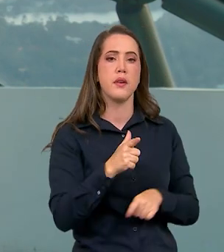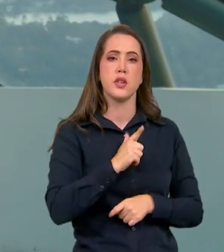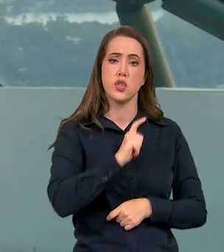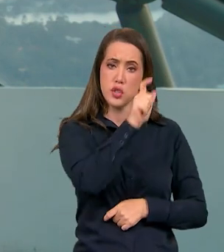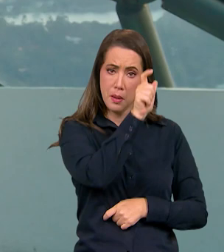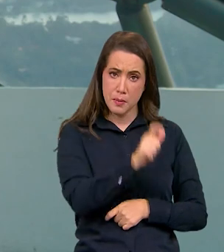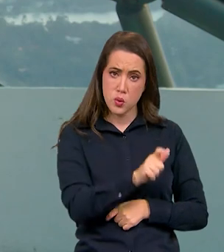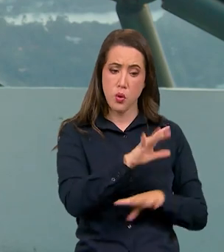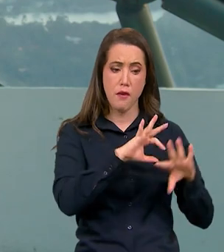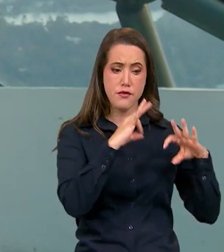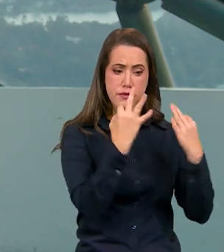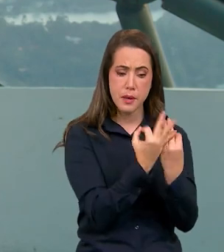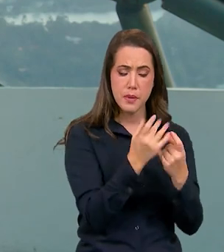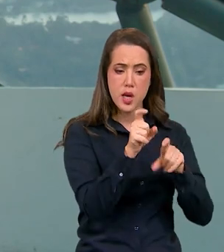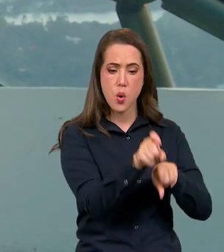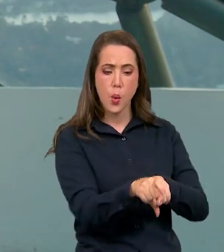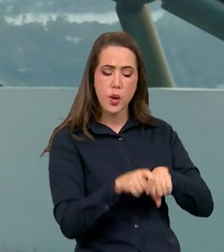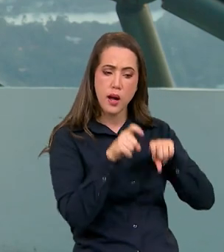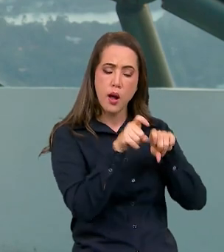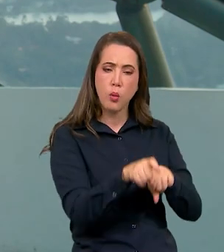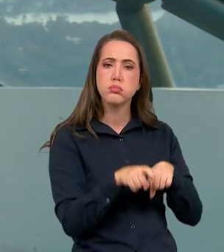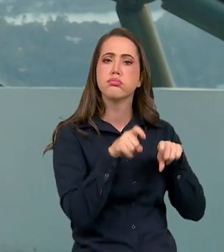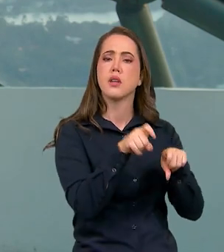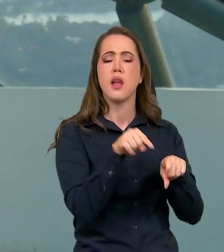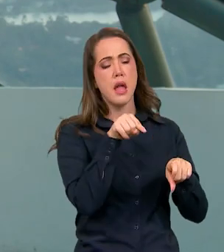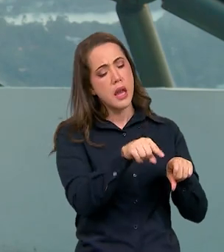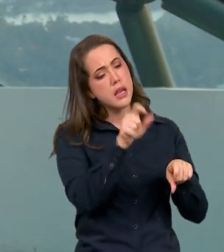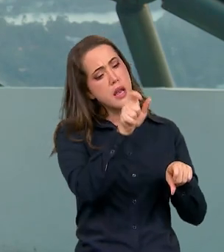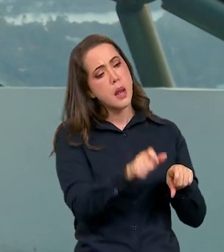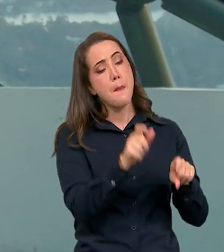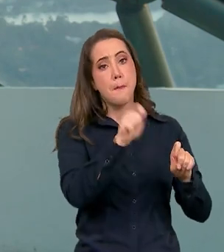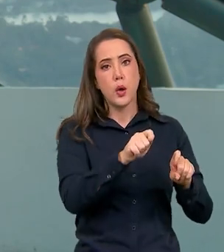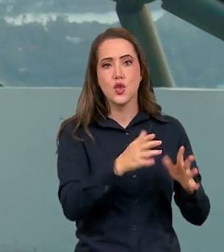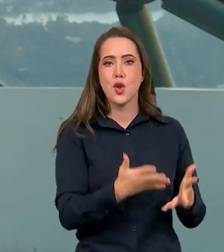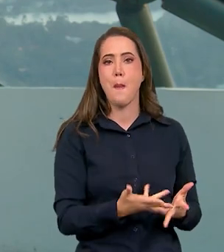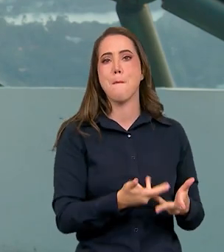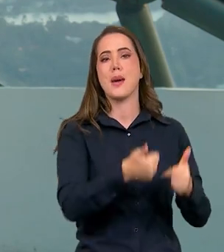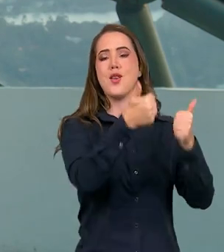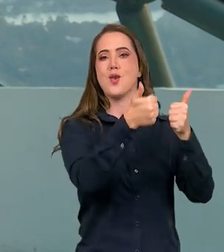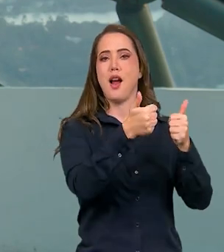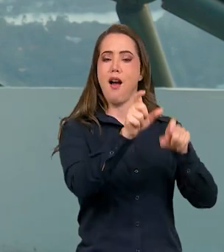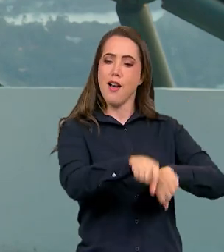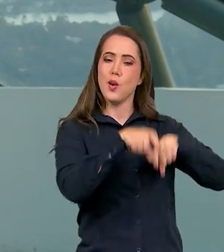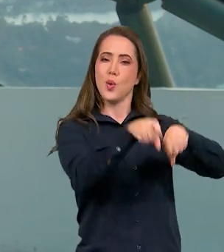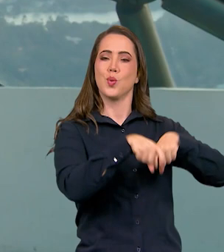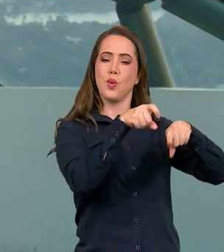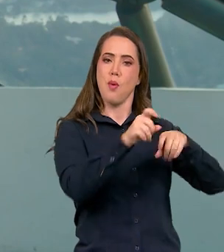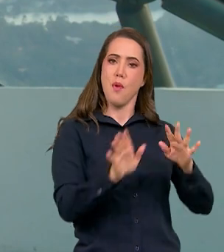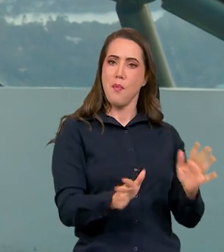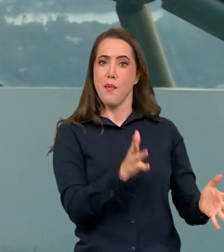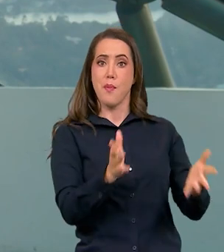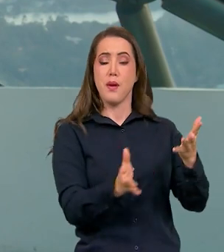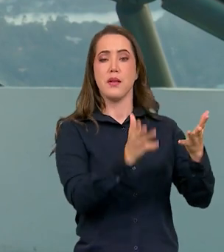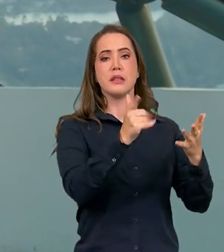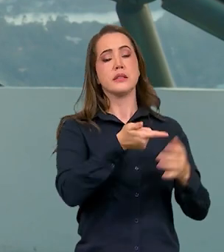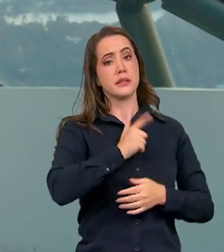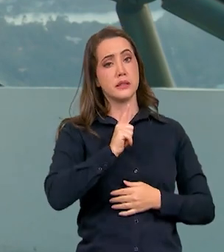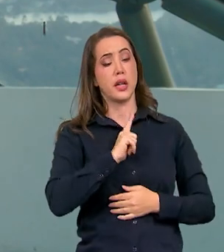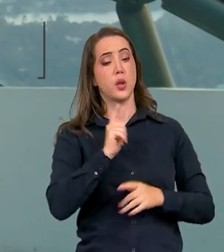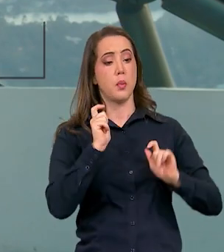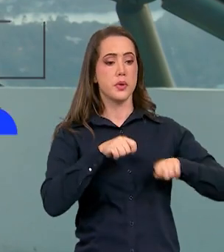temos produtores rurais, pequenos produtores rurais, que podem potencializar seus pequenos negócios, sua produção,